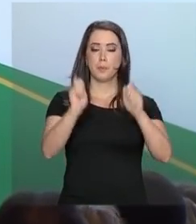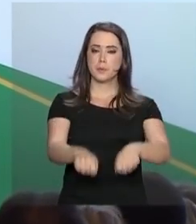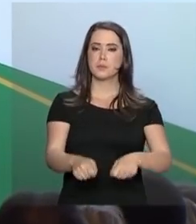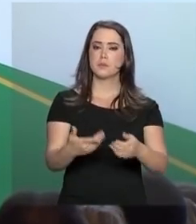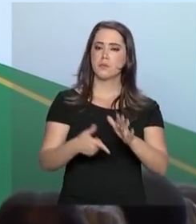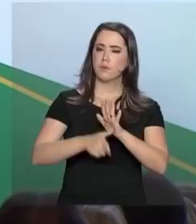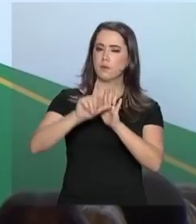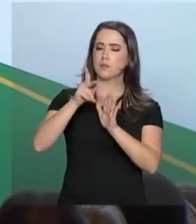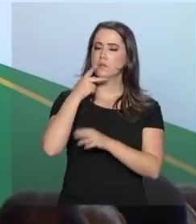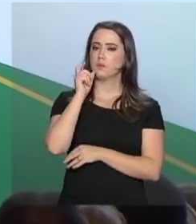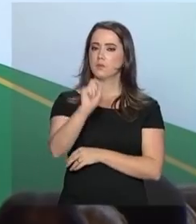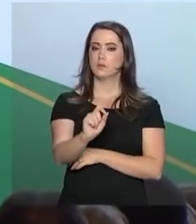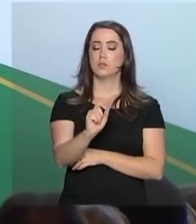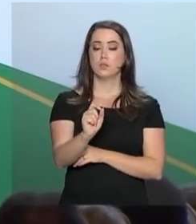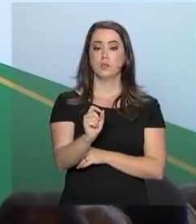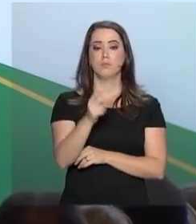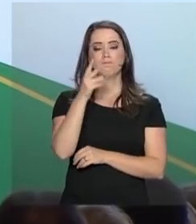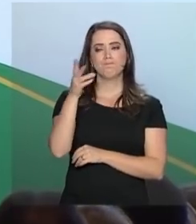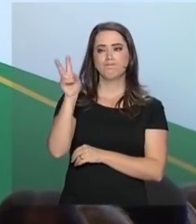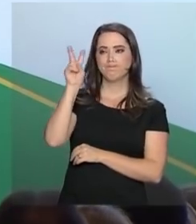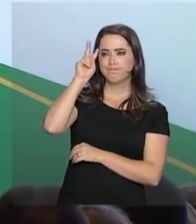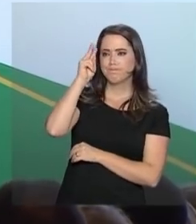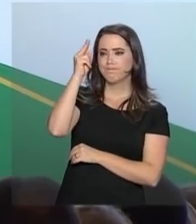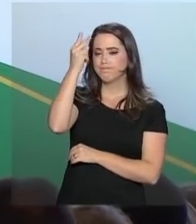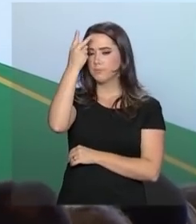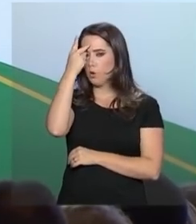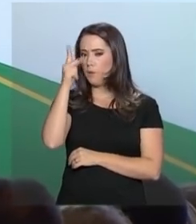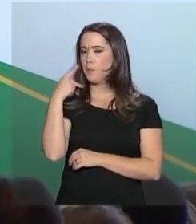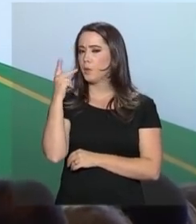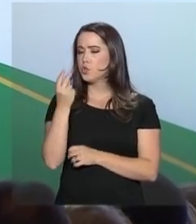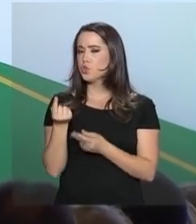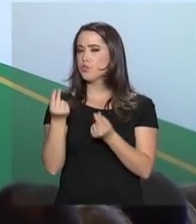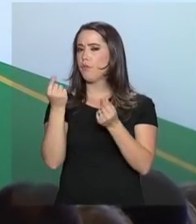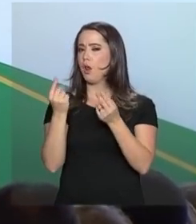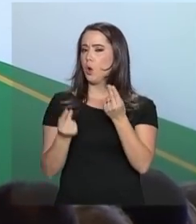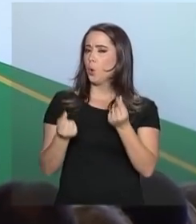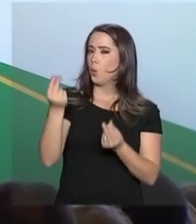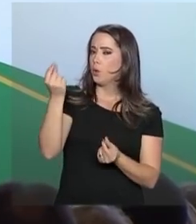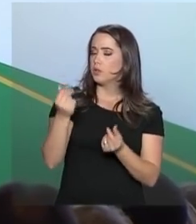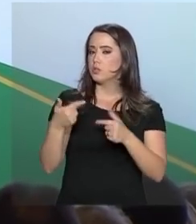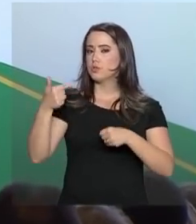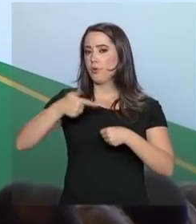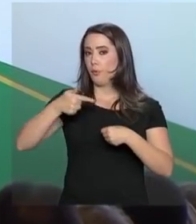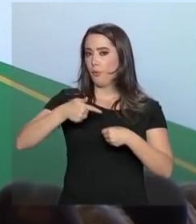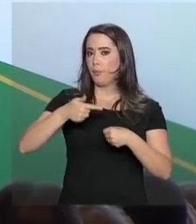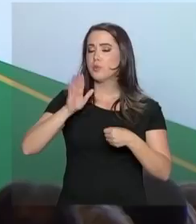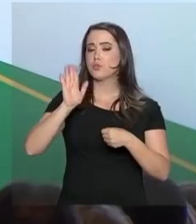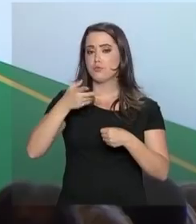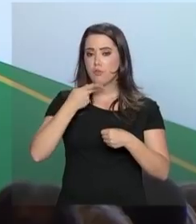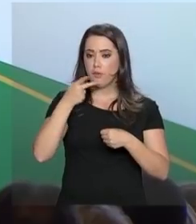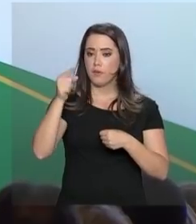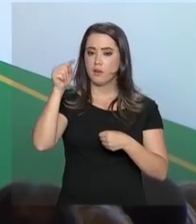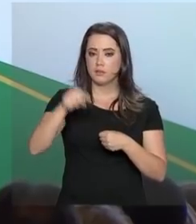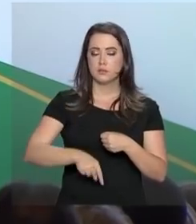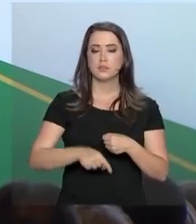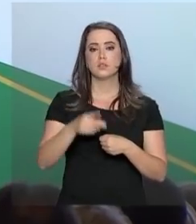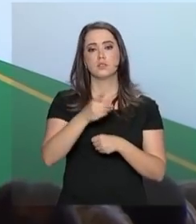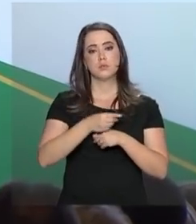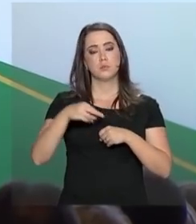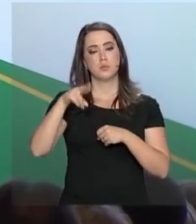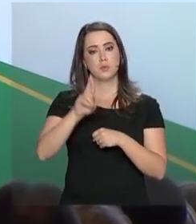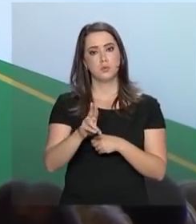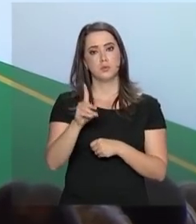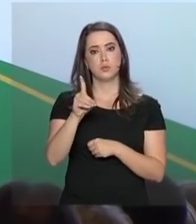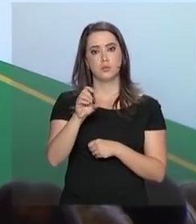preliminarmente, uma reflexão à política de preço dos combustíveis, aqui já mencionada pelo doutor Décio.